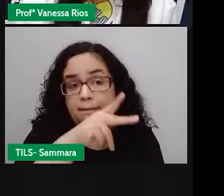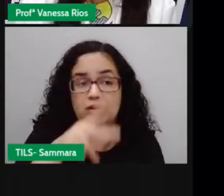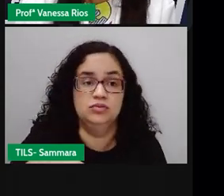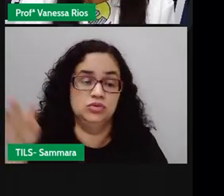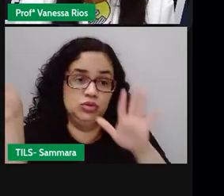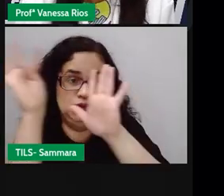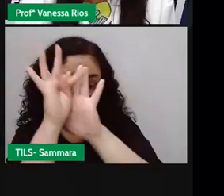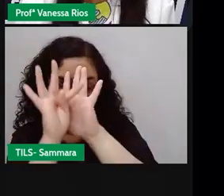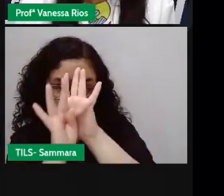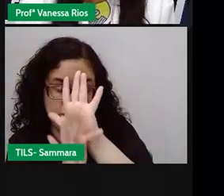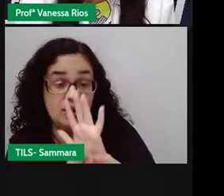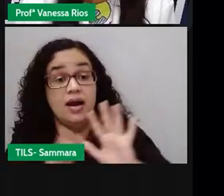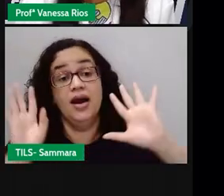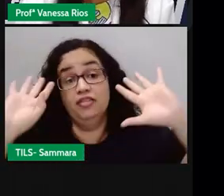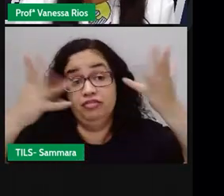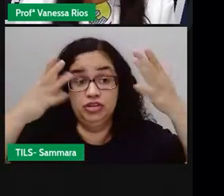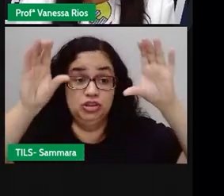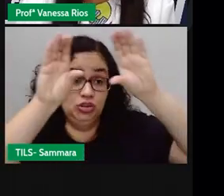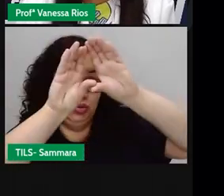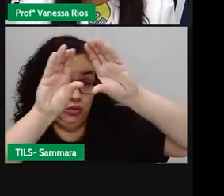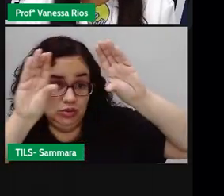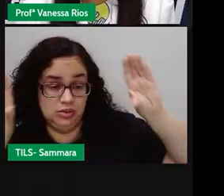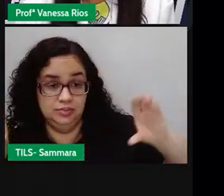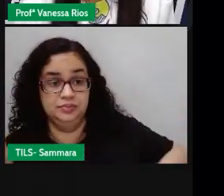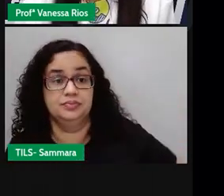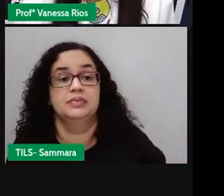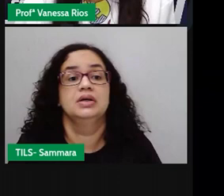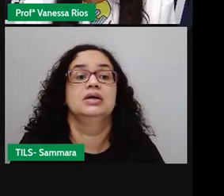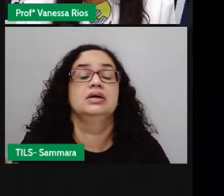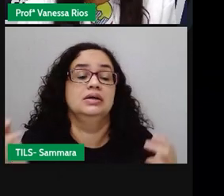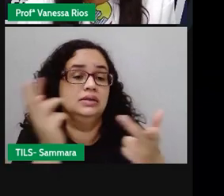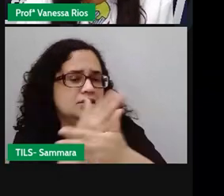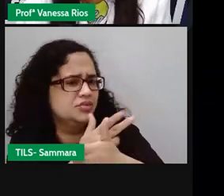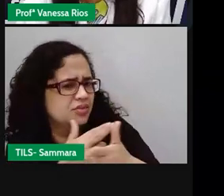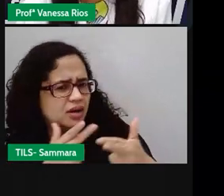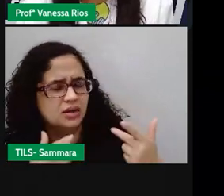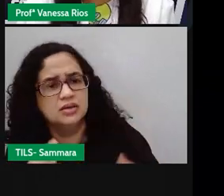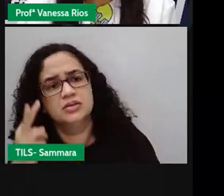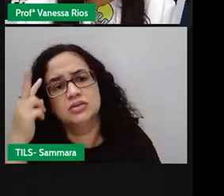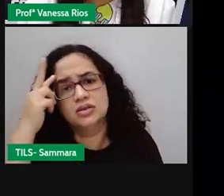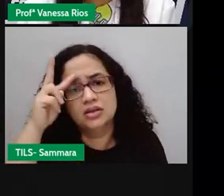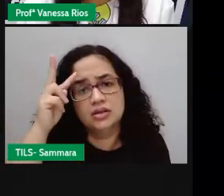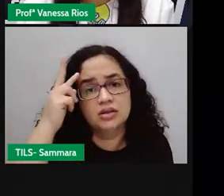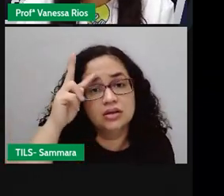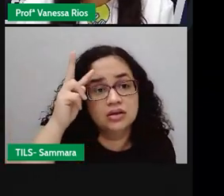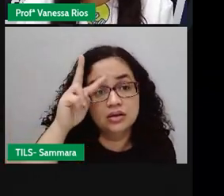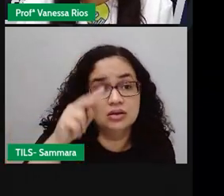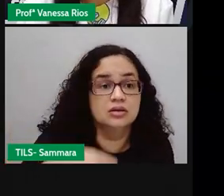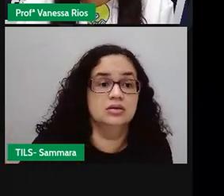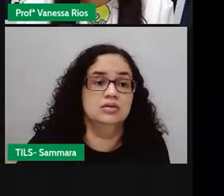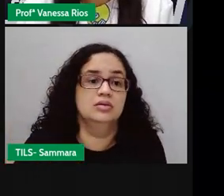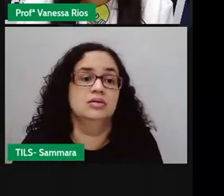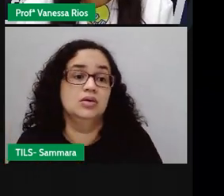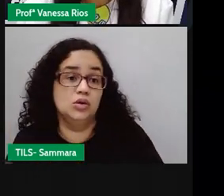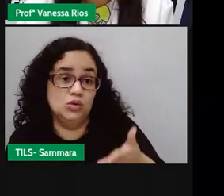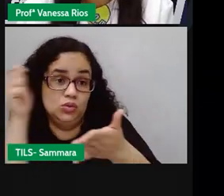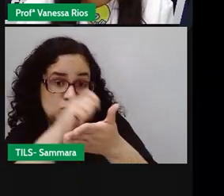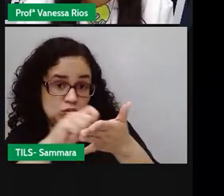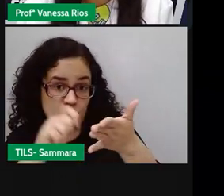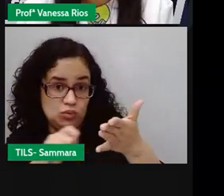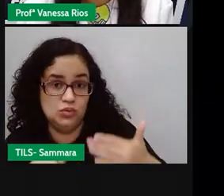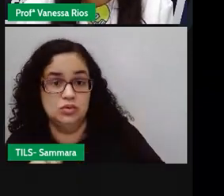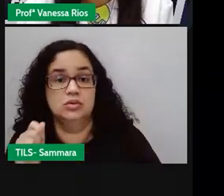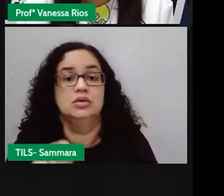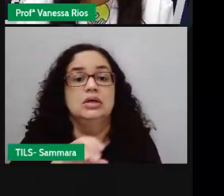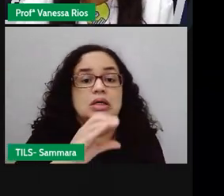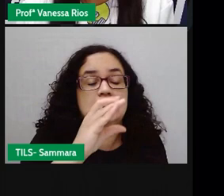texto aqui, A Festa no Céu. Aí, como a Pró disse, tem várias versões, não é? Essa versão aqui, ela foi escrita por Cristiane